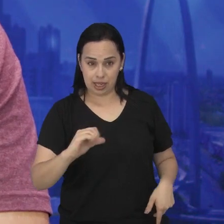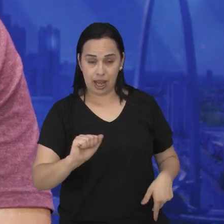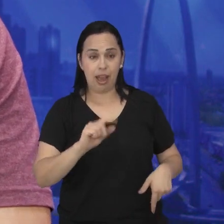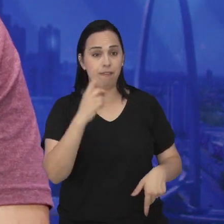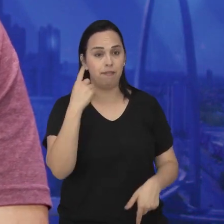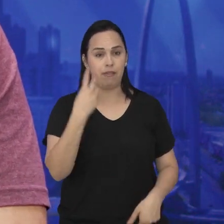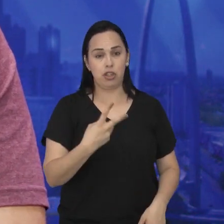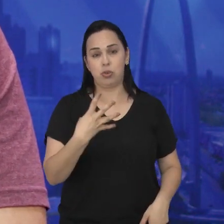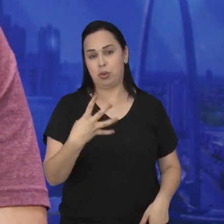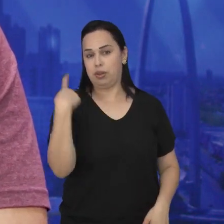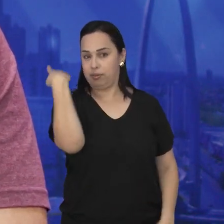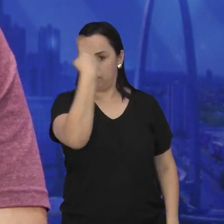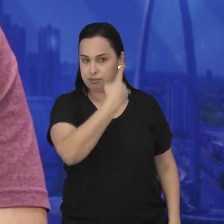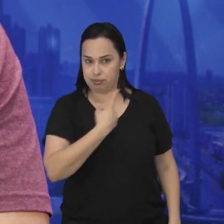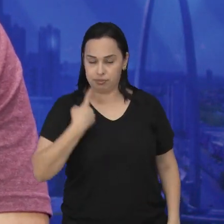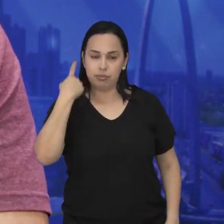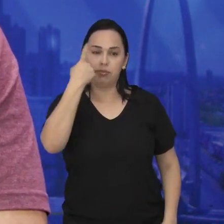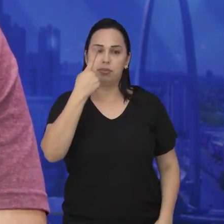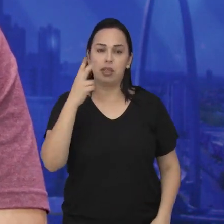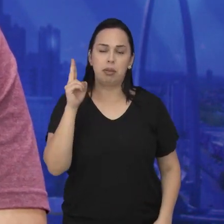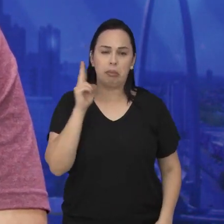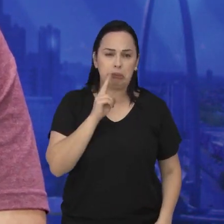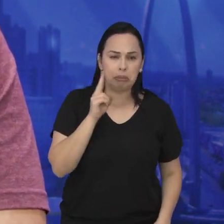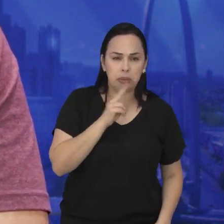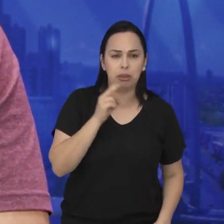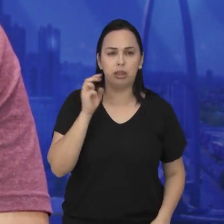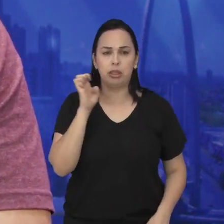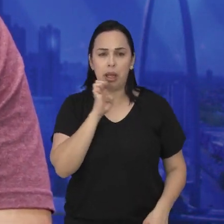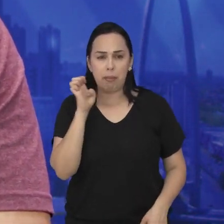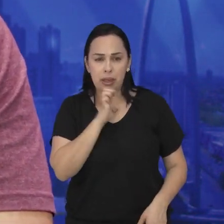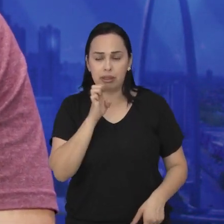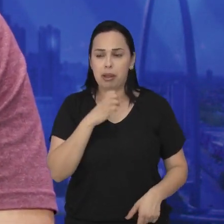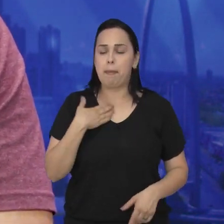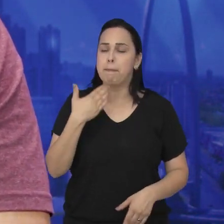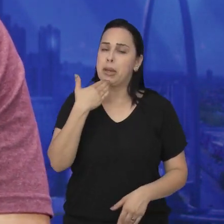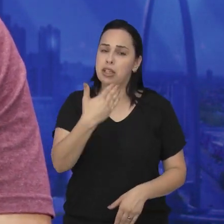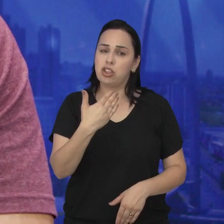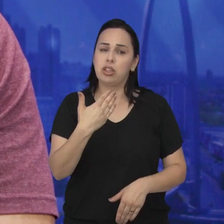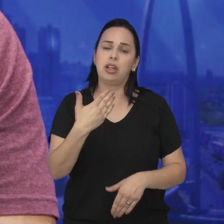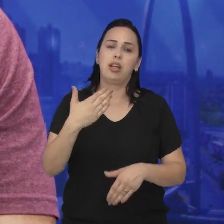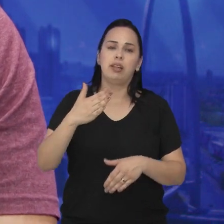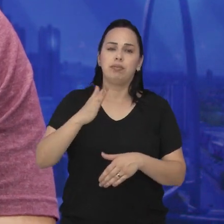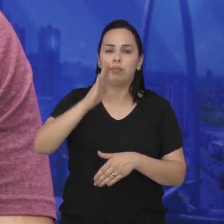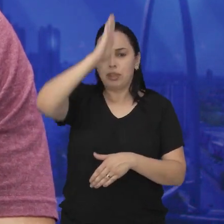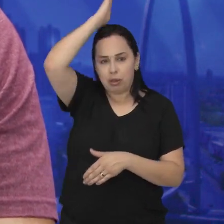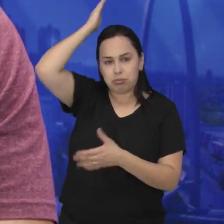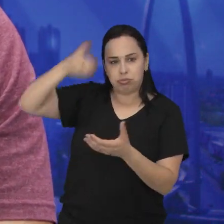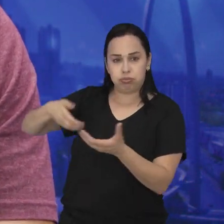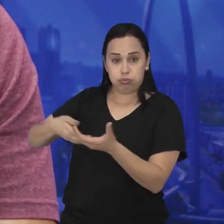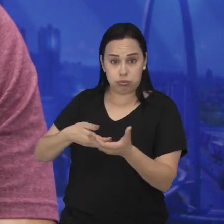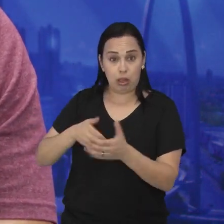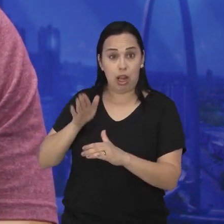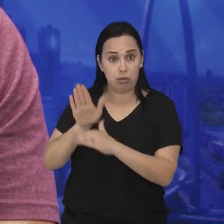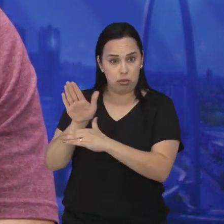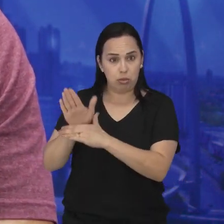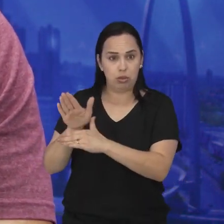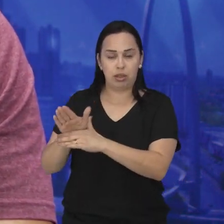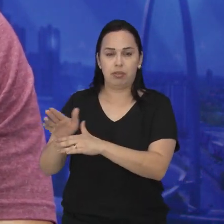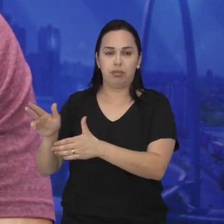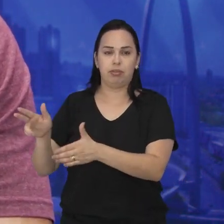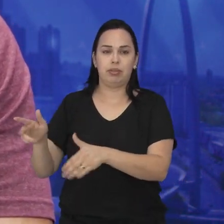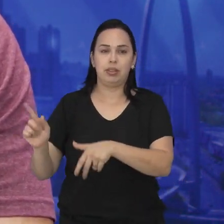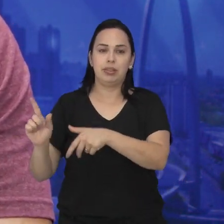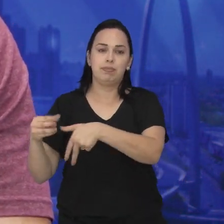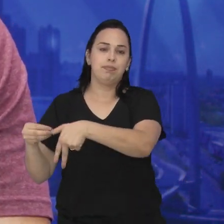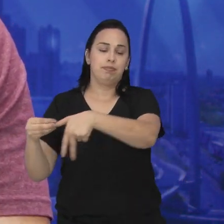horas, emergências também, a pessoa está dando alteração e tal, pede ajuda do bombeiro, liga para o bombeiro, o bombeiro leva para